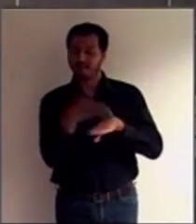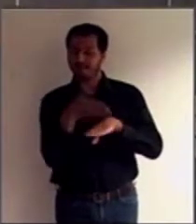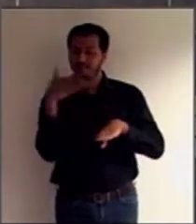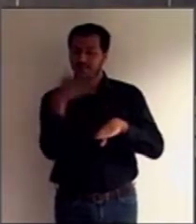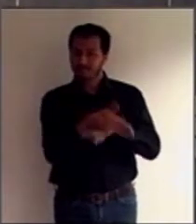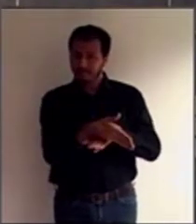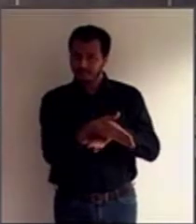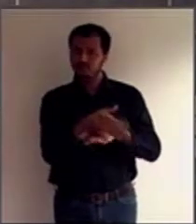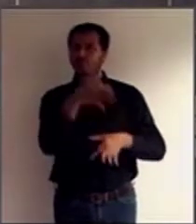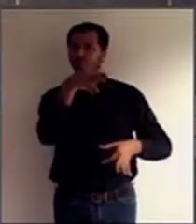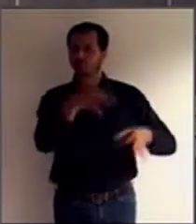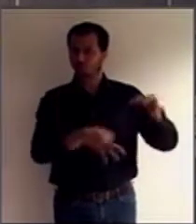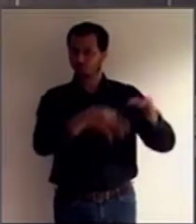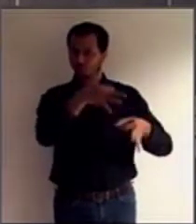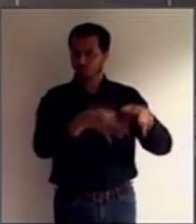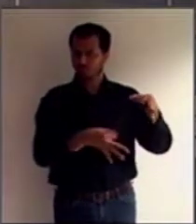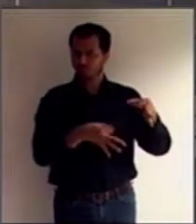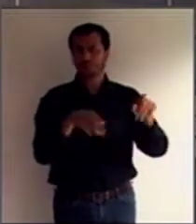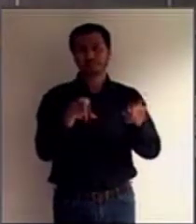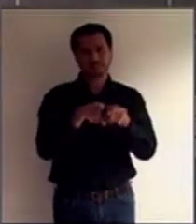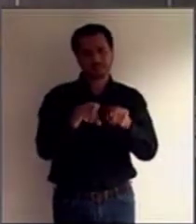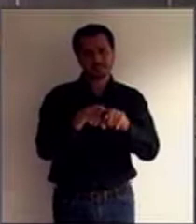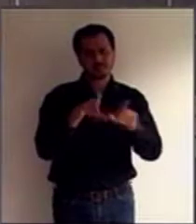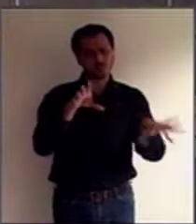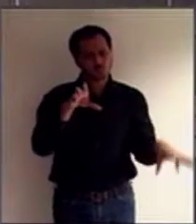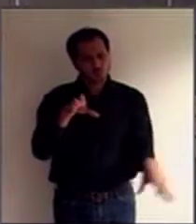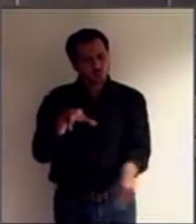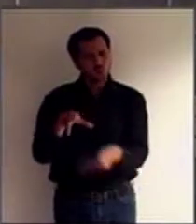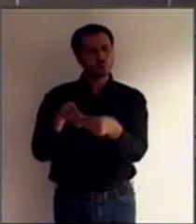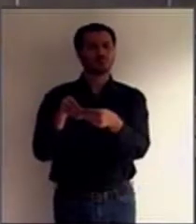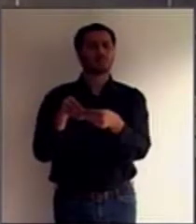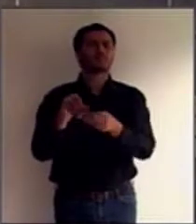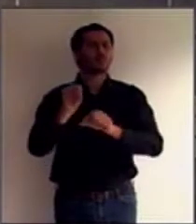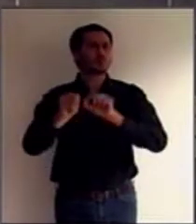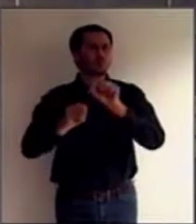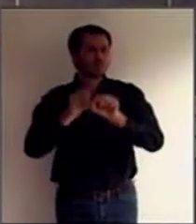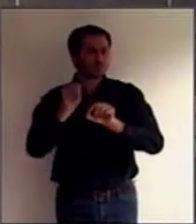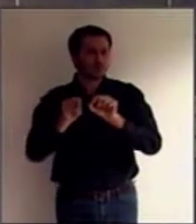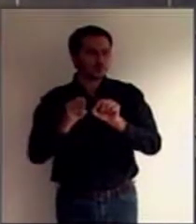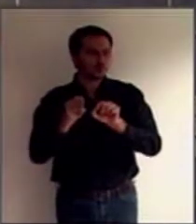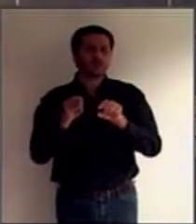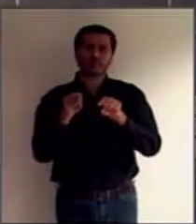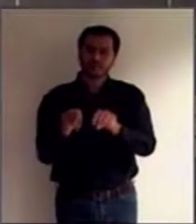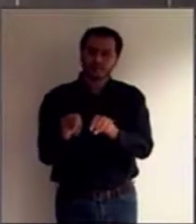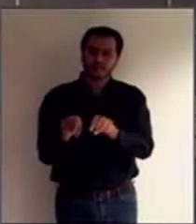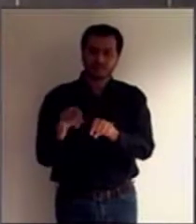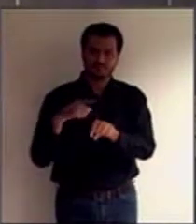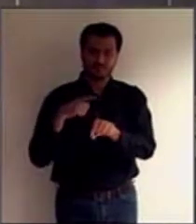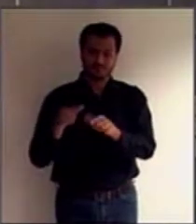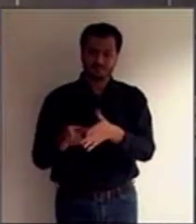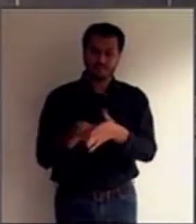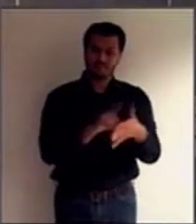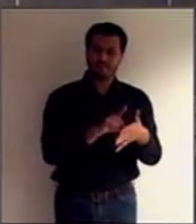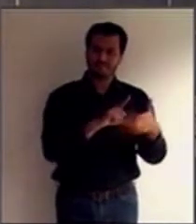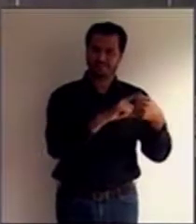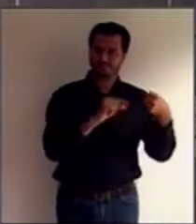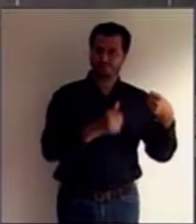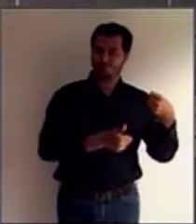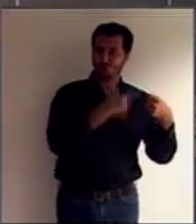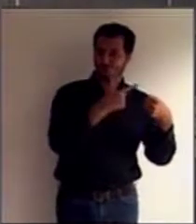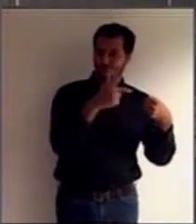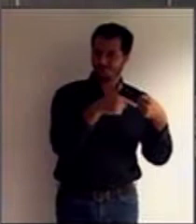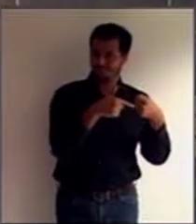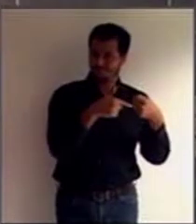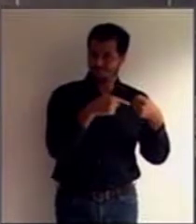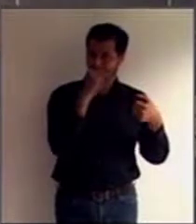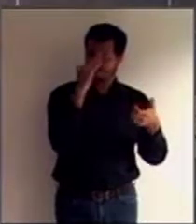e complementa, arredonda o caráter trazido pelo artigo 12, que é o do